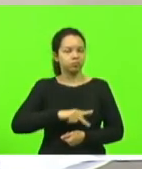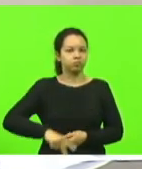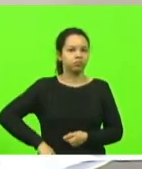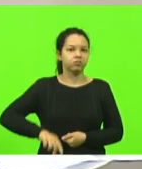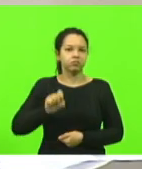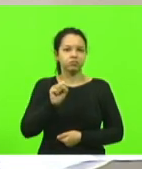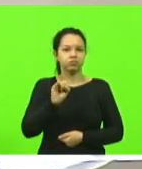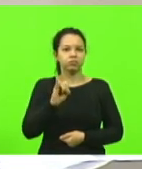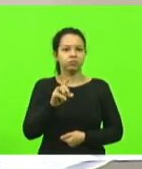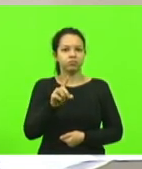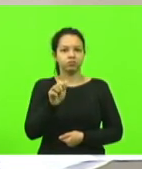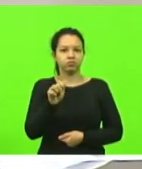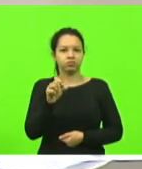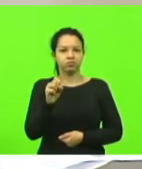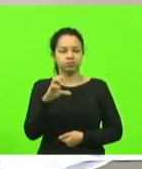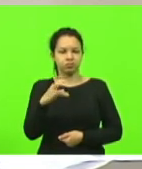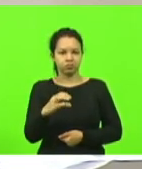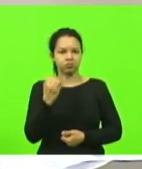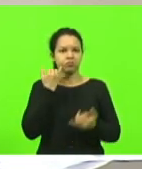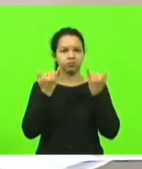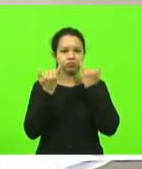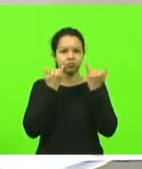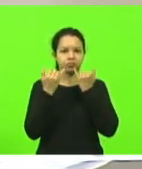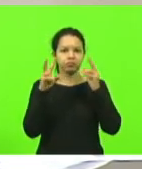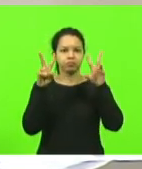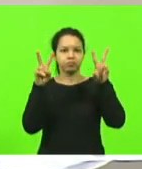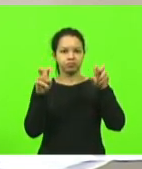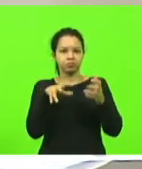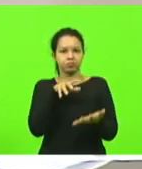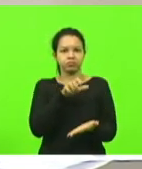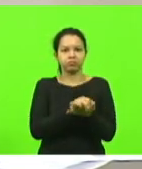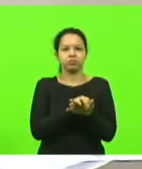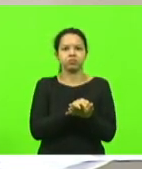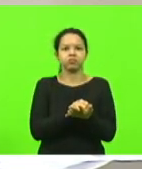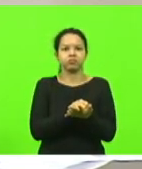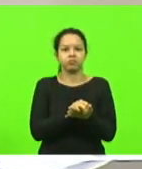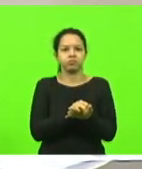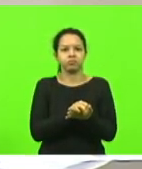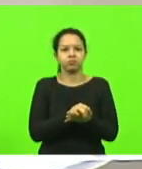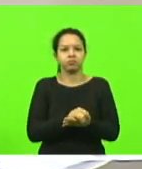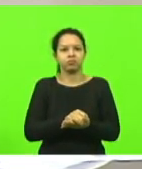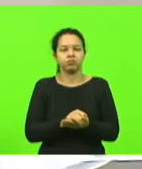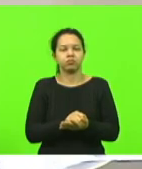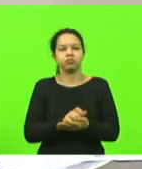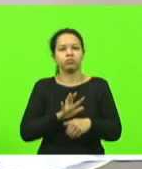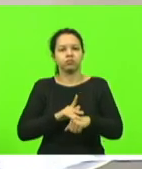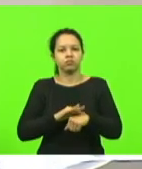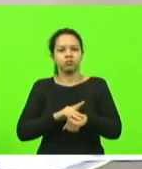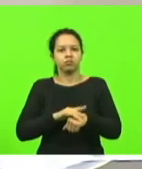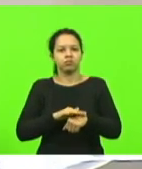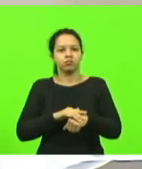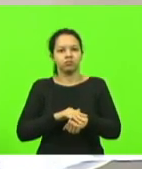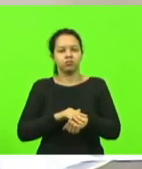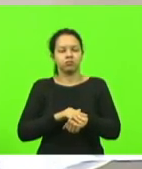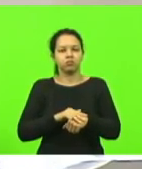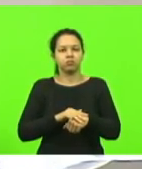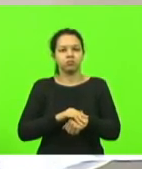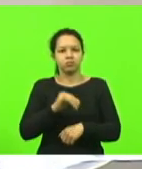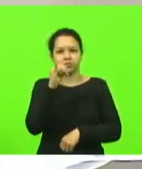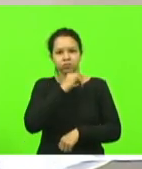acerca de registros de peste suína africana. em votação.